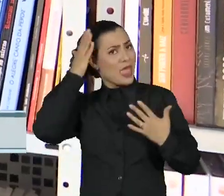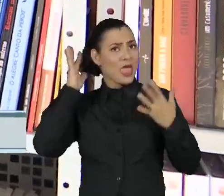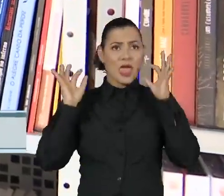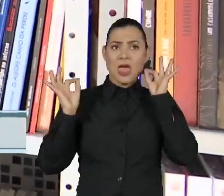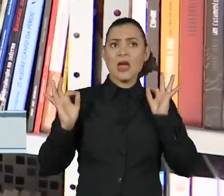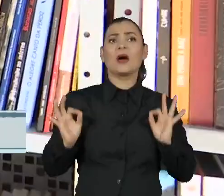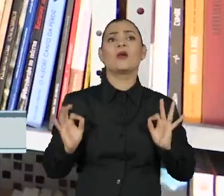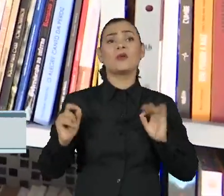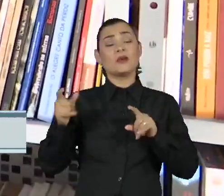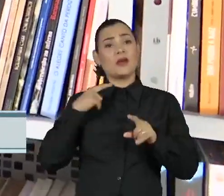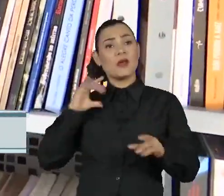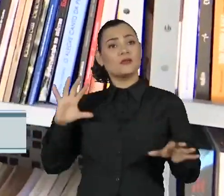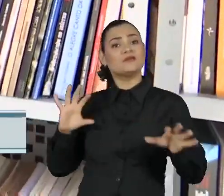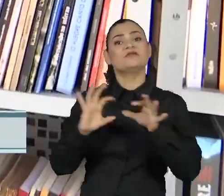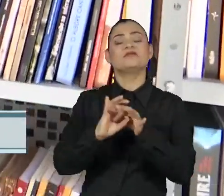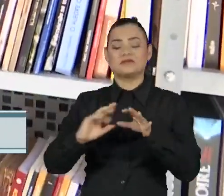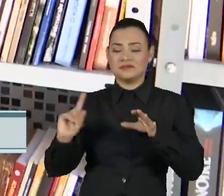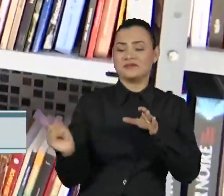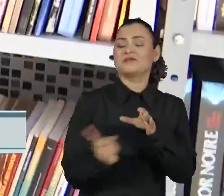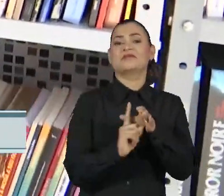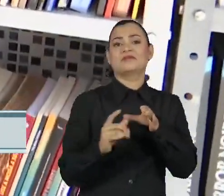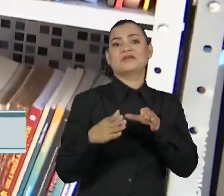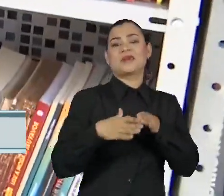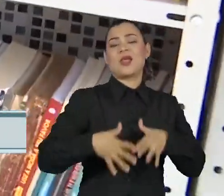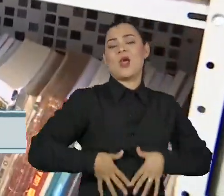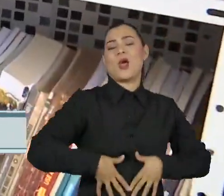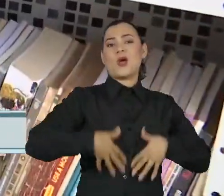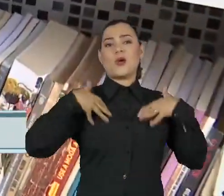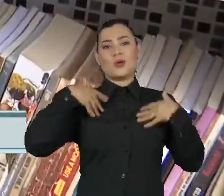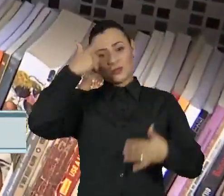uma comunidade. Essa noção de orgulho de ser quem é.